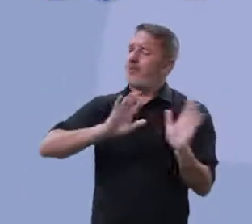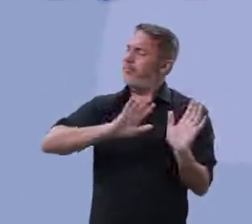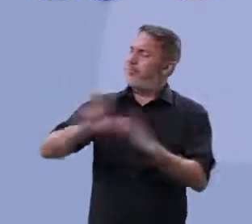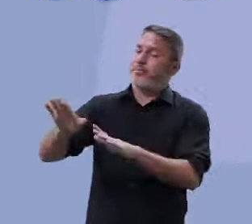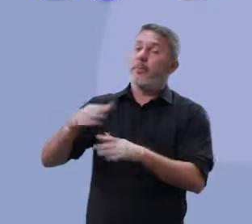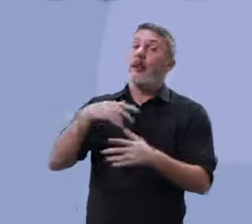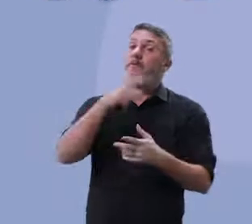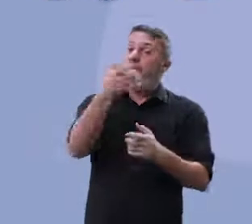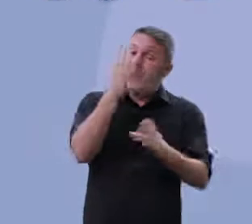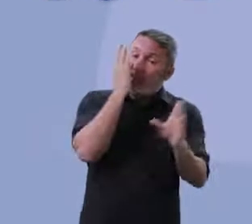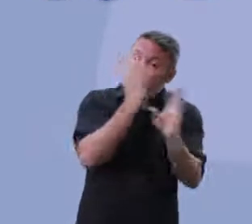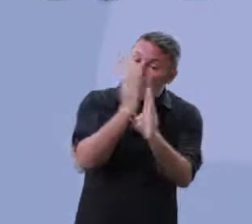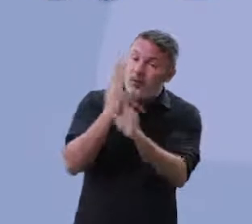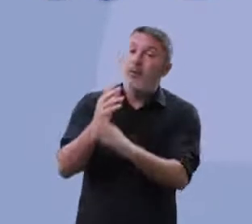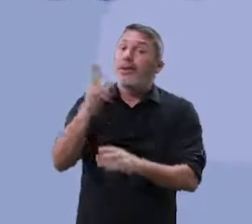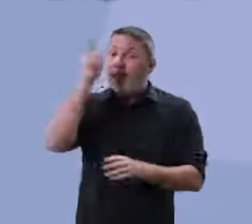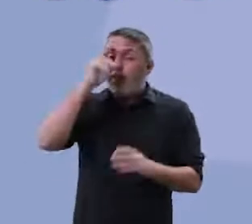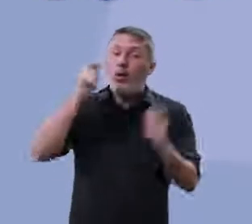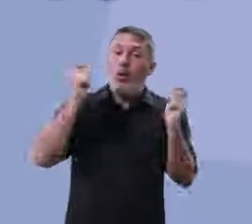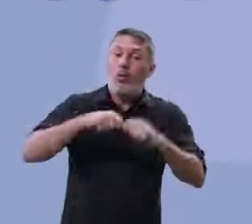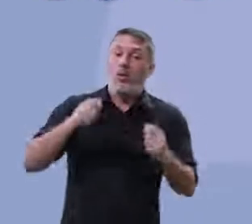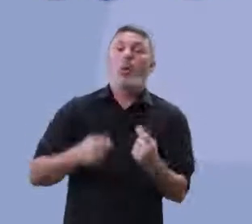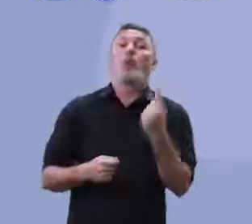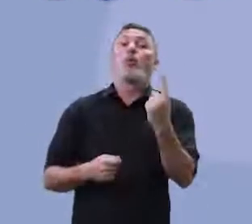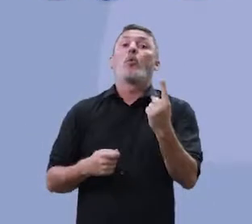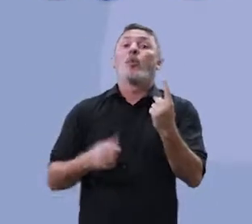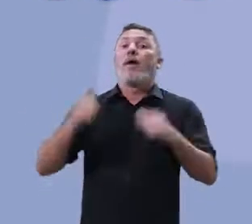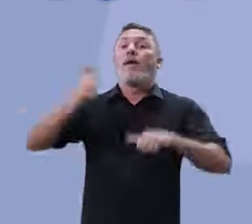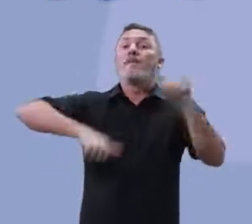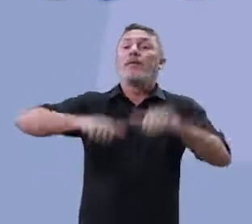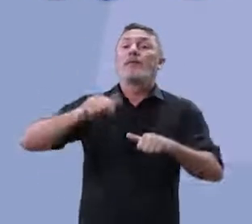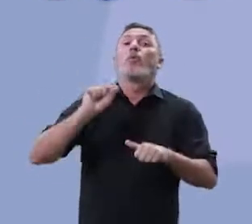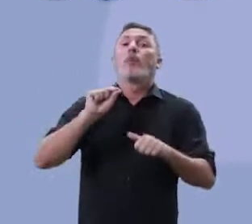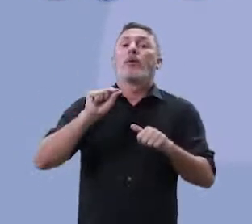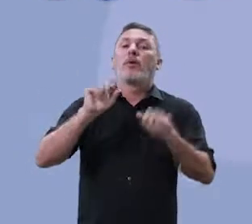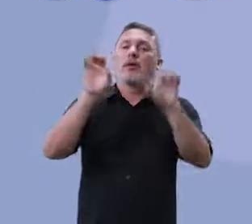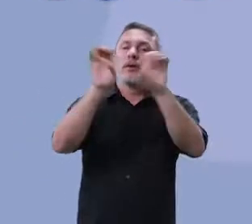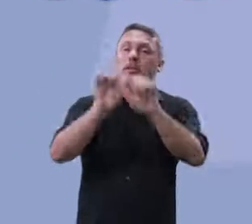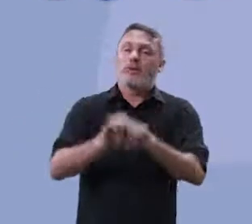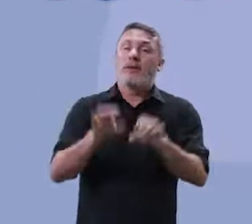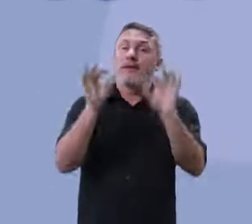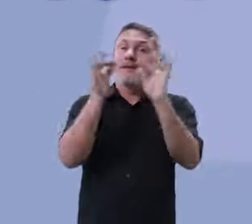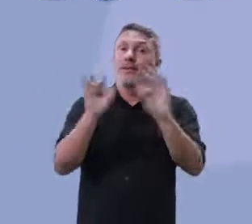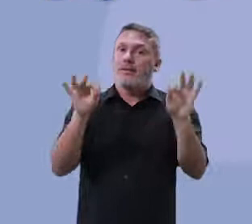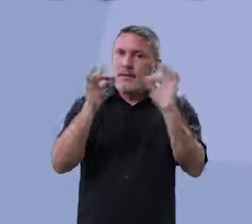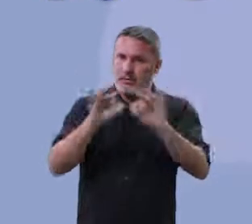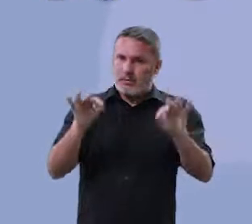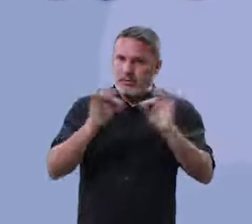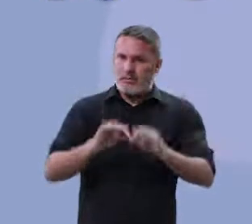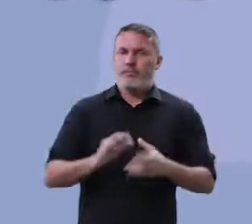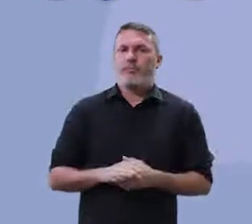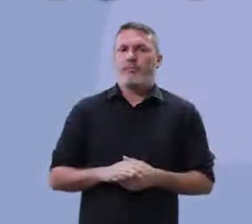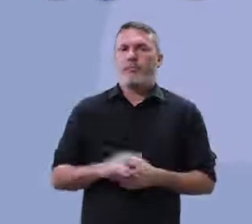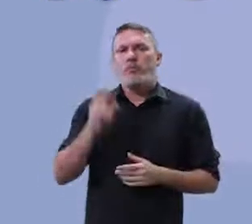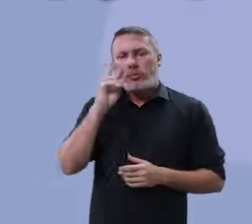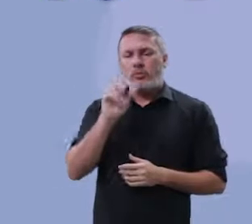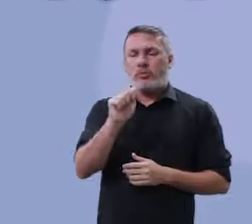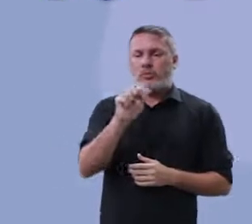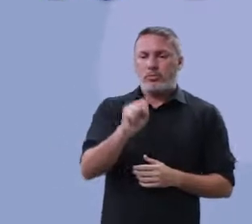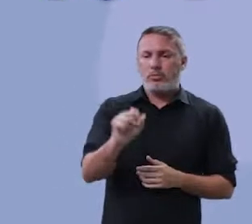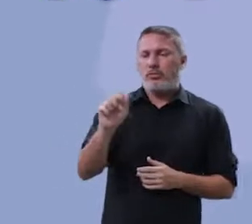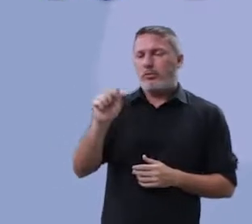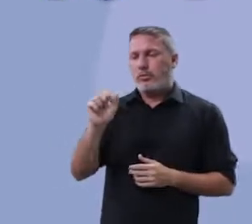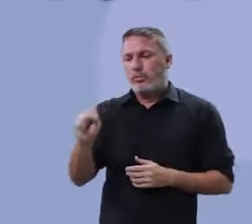Você precisa identificar agora a competência de número 1, avaliação na parte sintática. Olha lá. A repetição do artigo